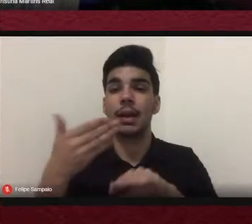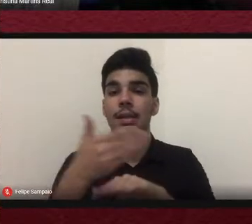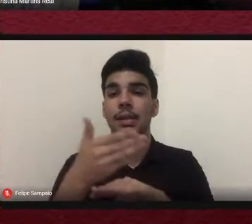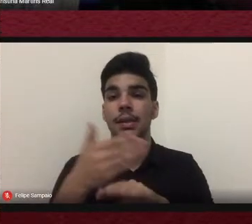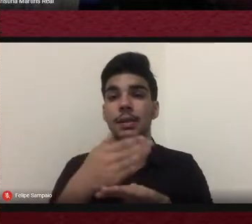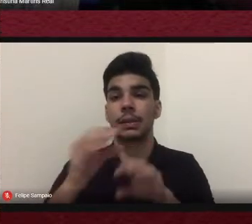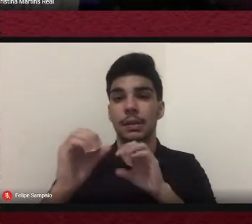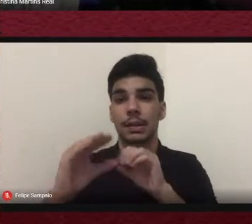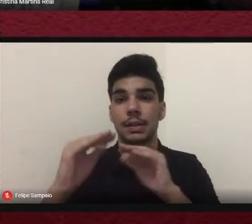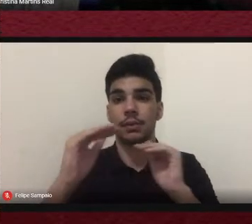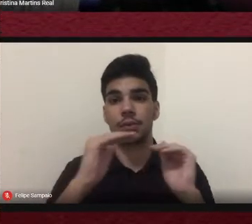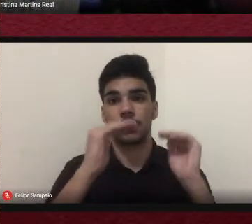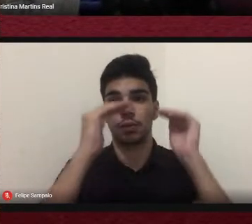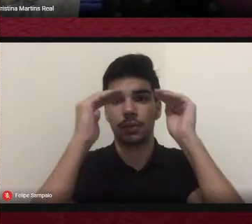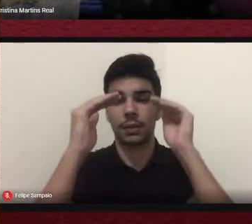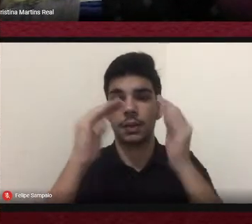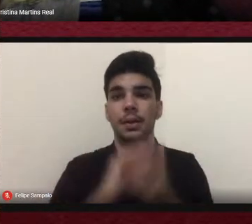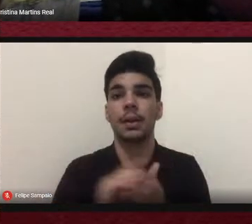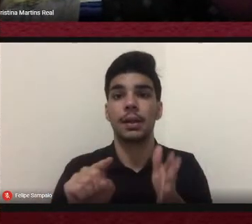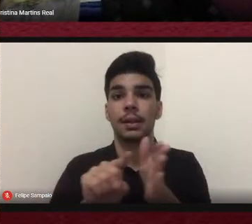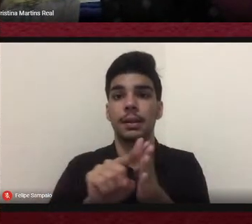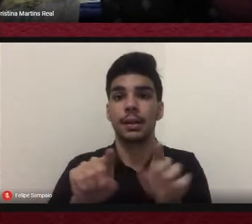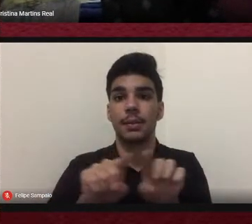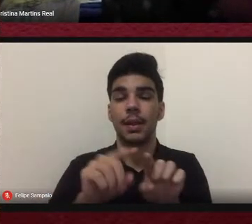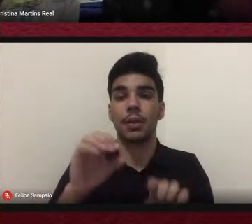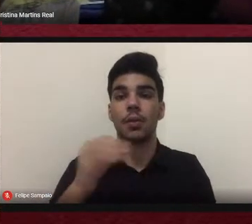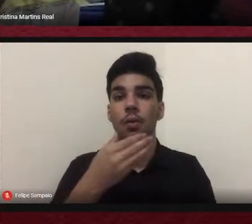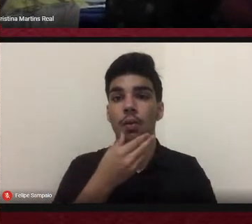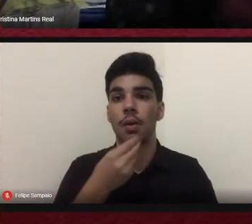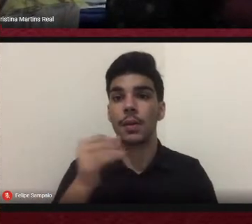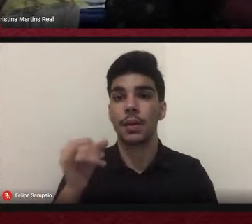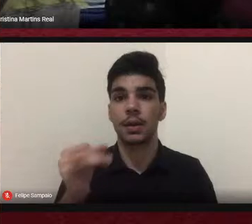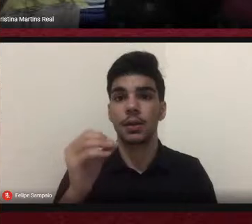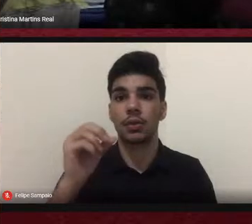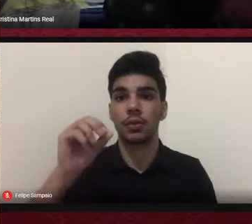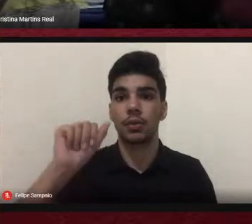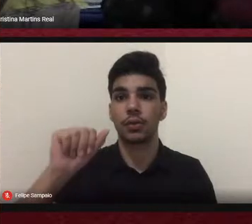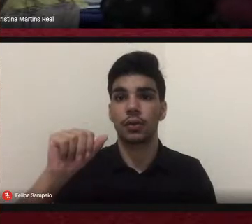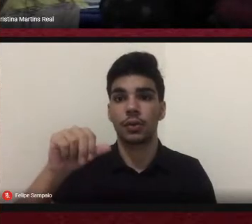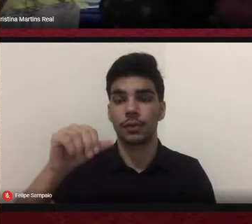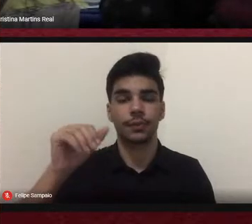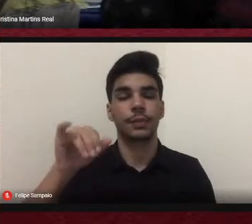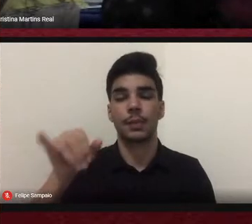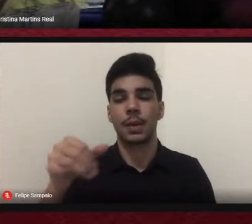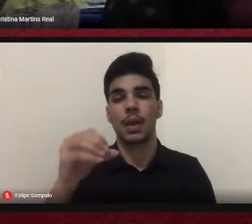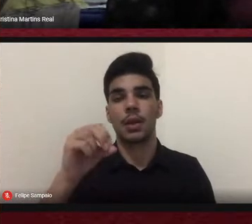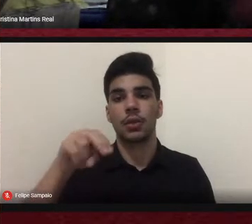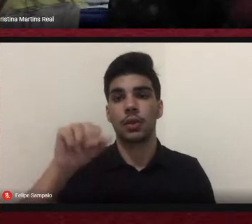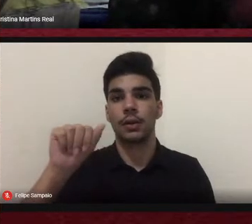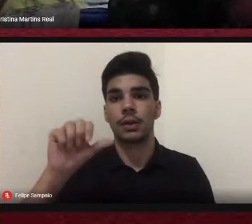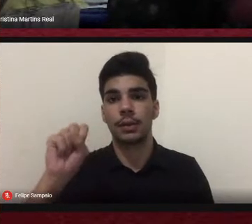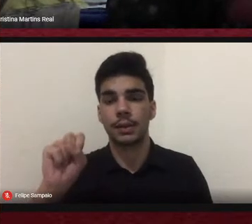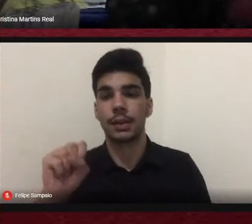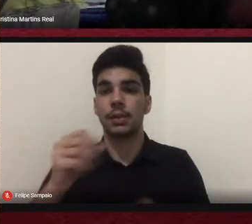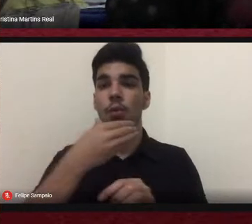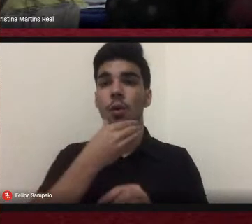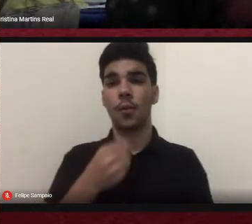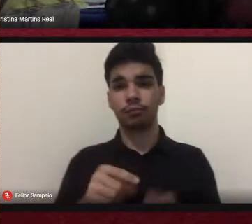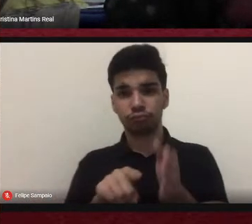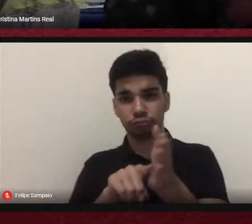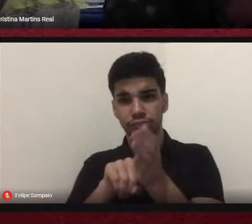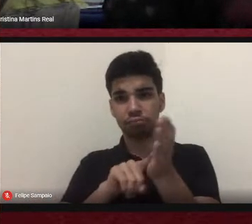o Jonas, nosso pesquisador técnico da UFGD, Jonas de Paula de Oliveira, ele foi